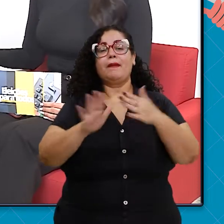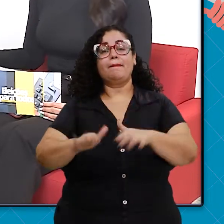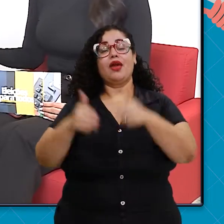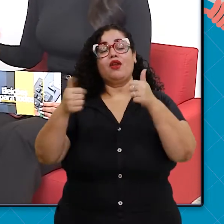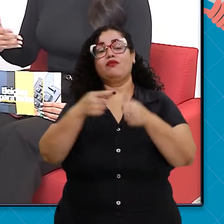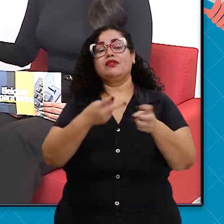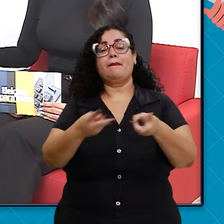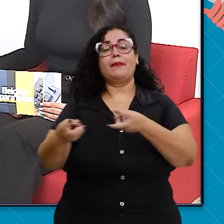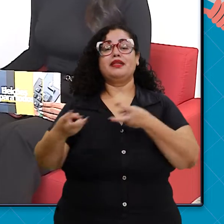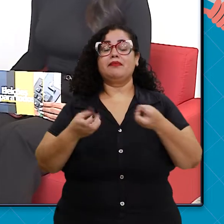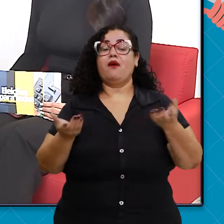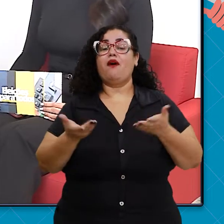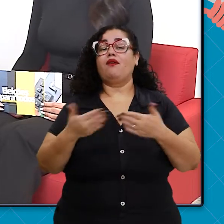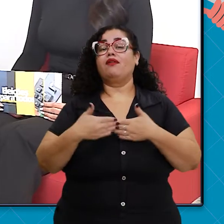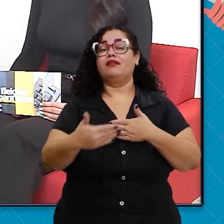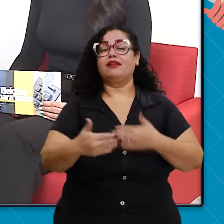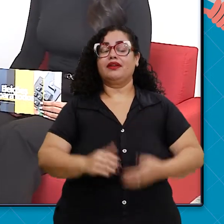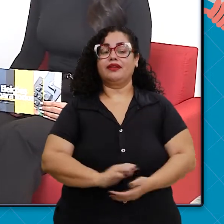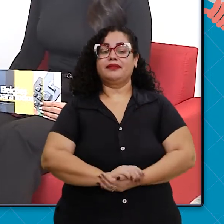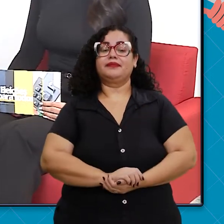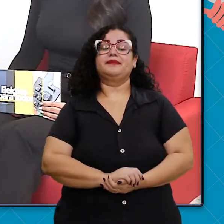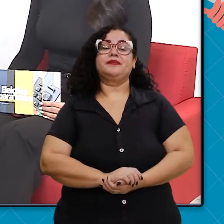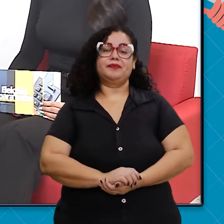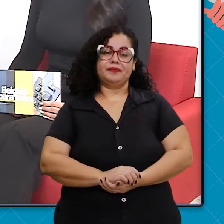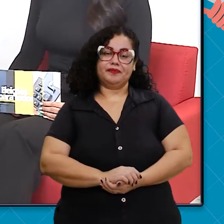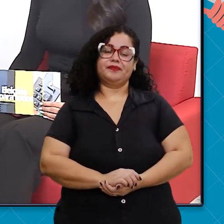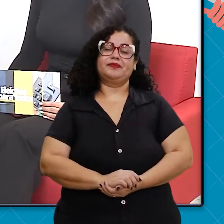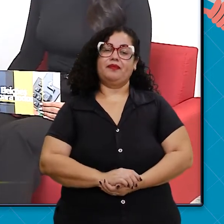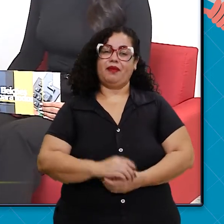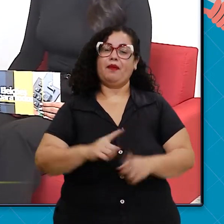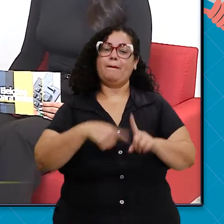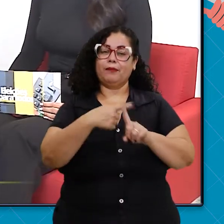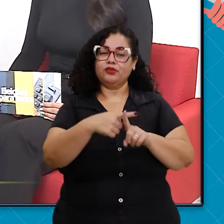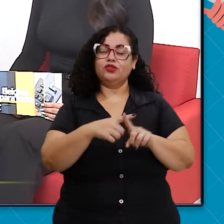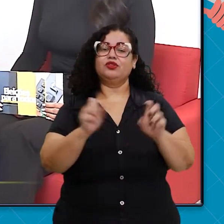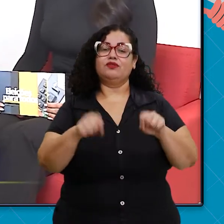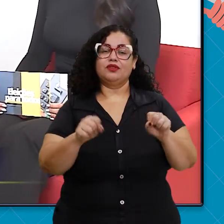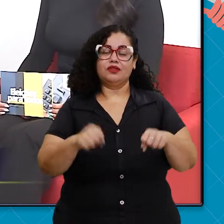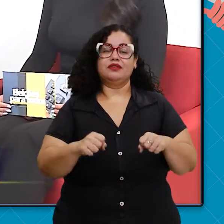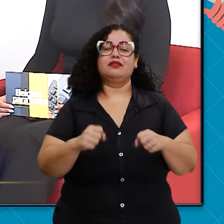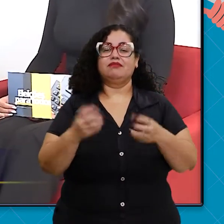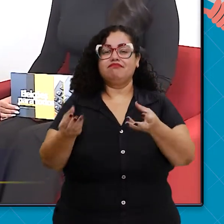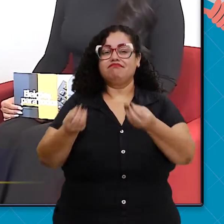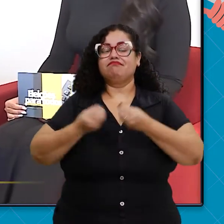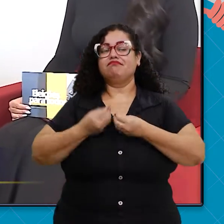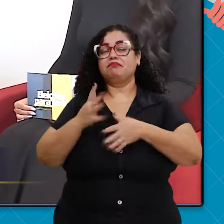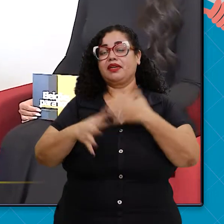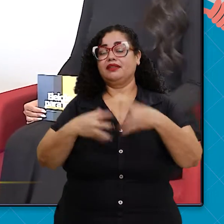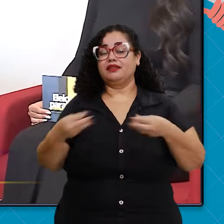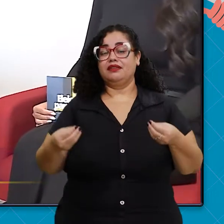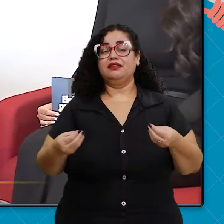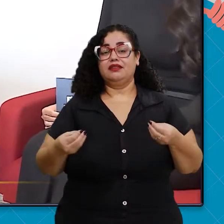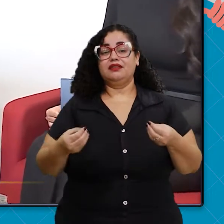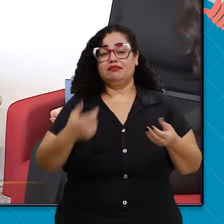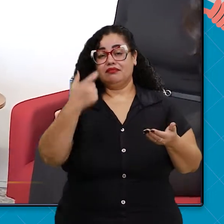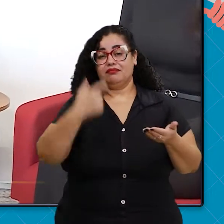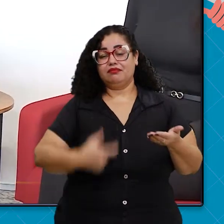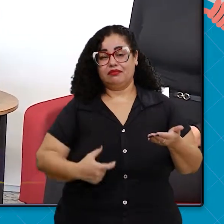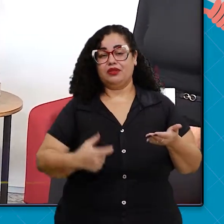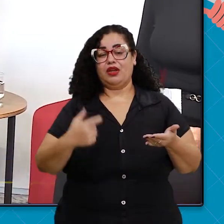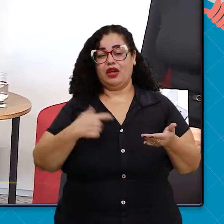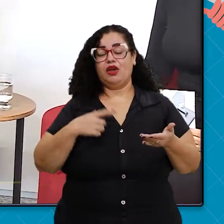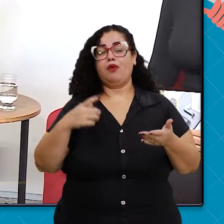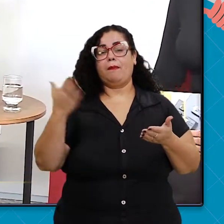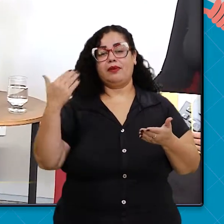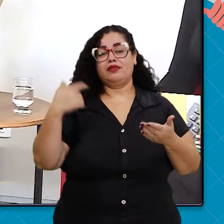percebe agora nas ruas? O resultado, eu acho que foi um grande presente porque eu sofri